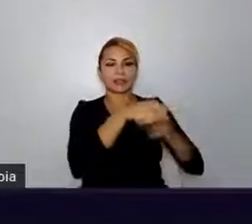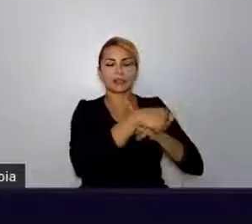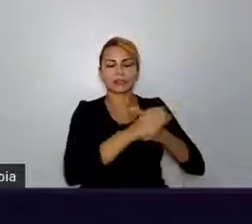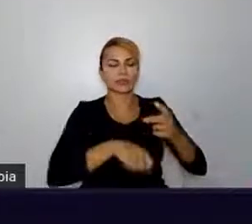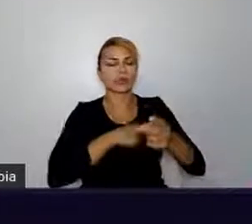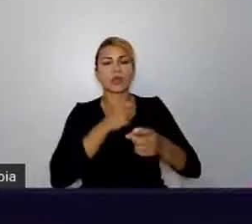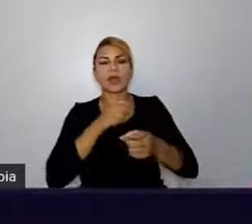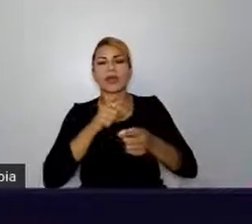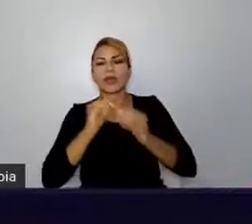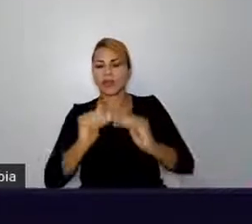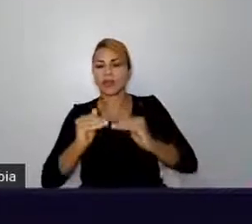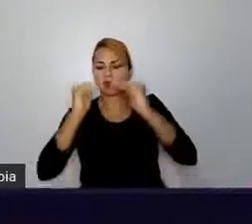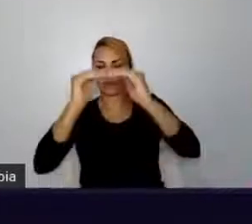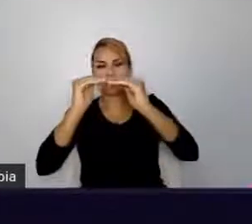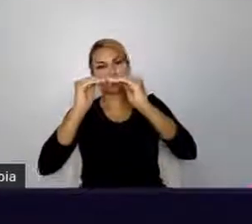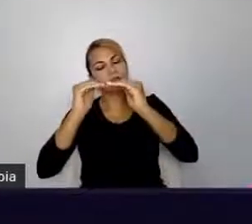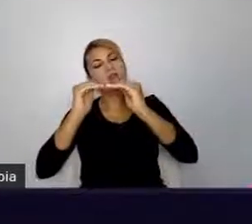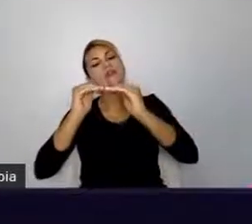onde a gente está.